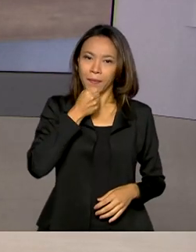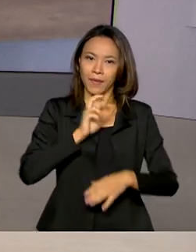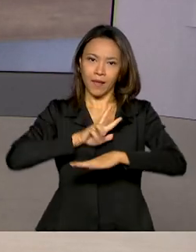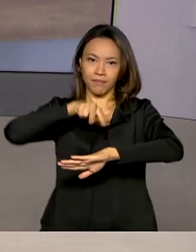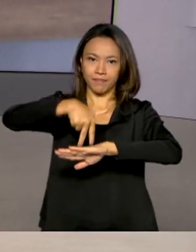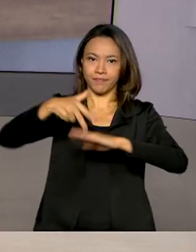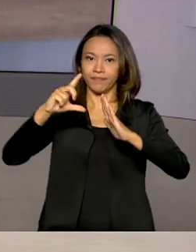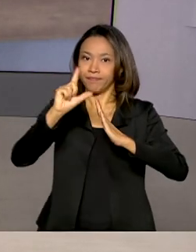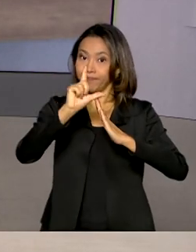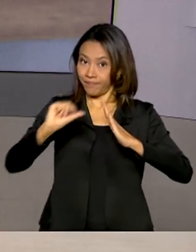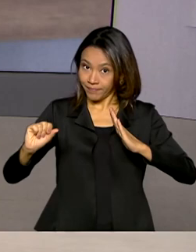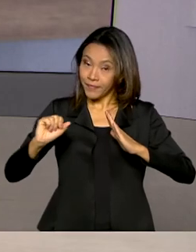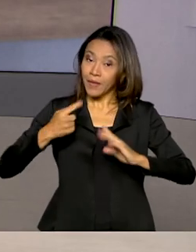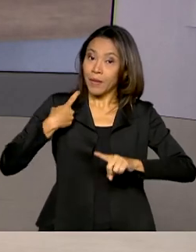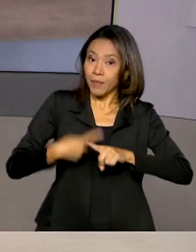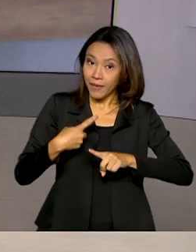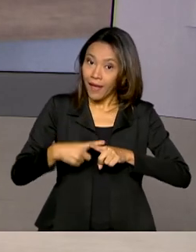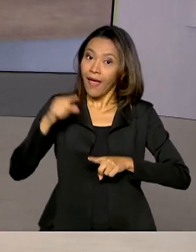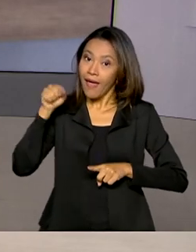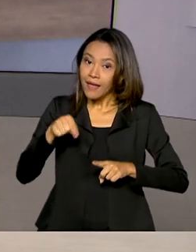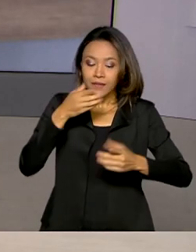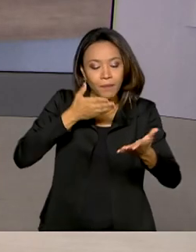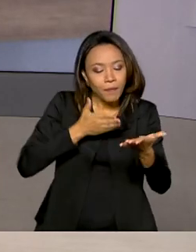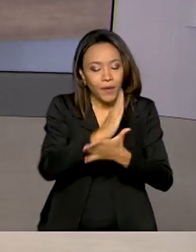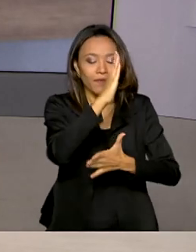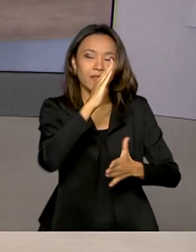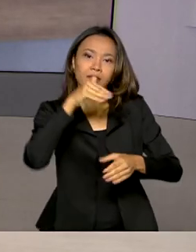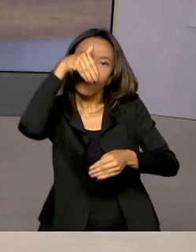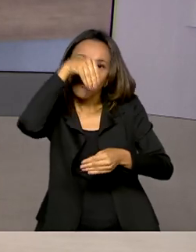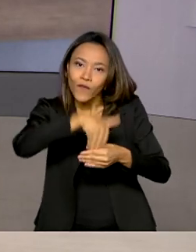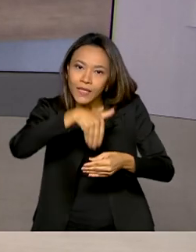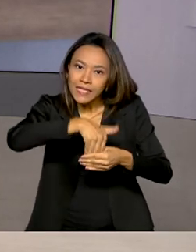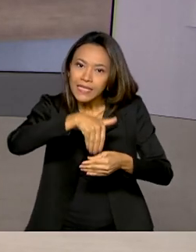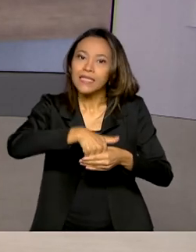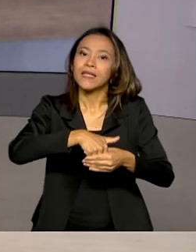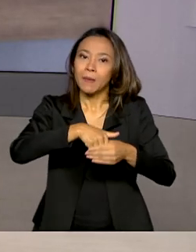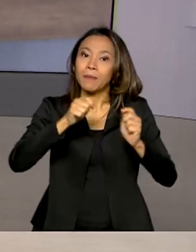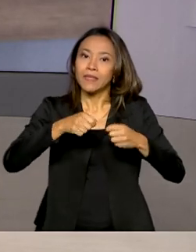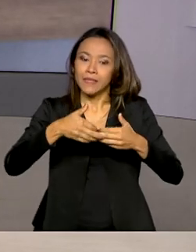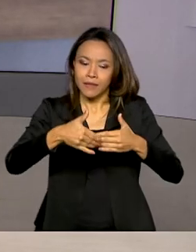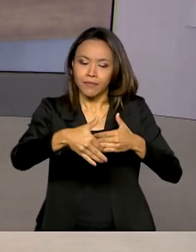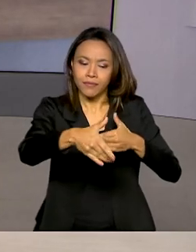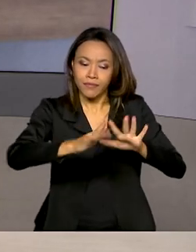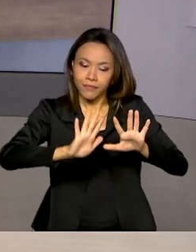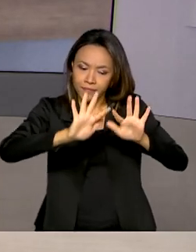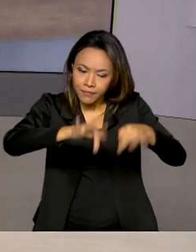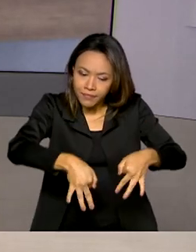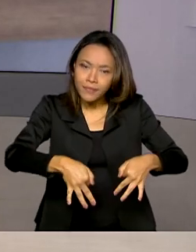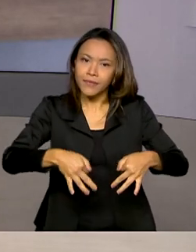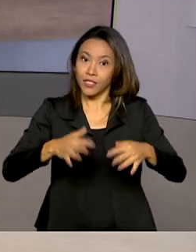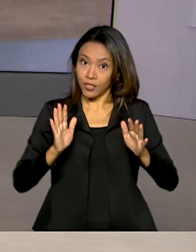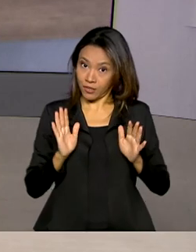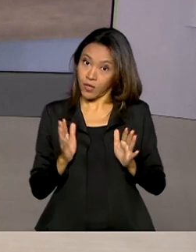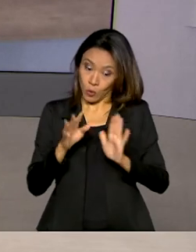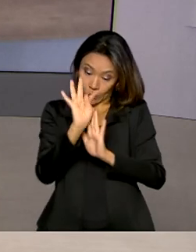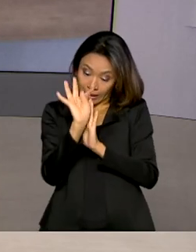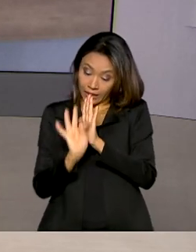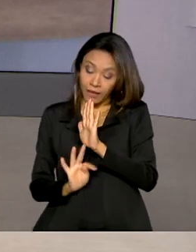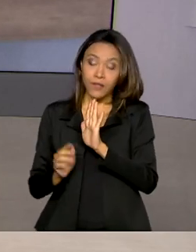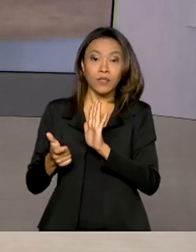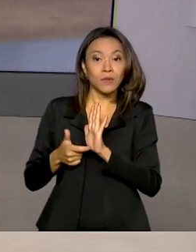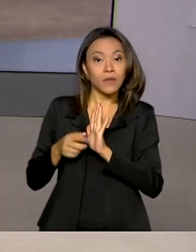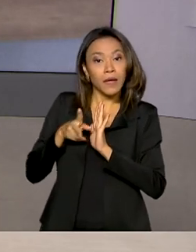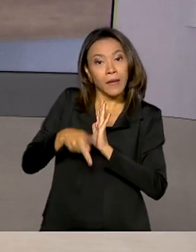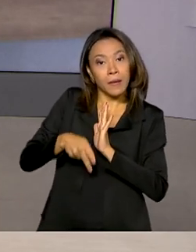Planalto. Porque justamente essa aprovação, essa votação, ela precisa ser finalizada, né Glauco? Já que o texto base da